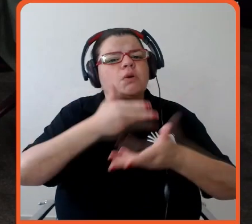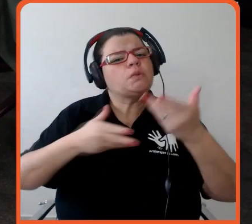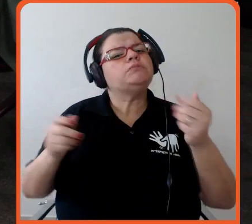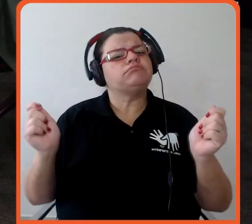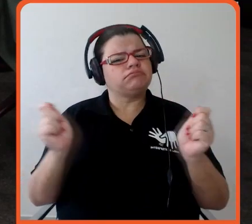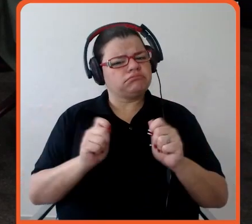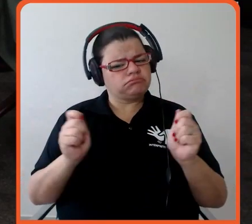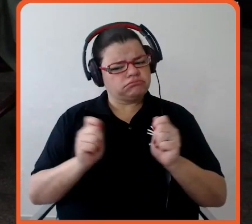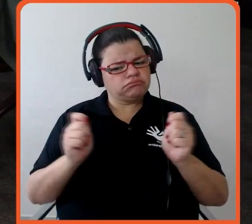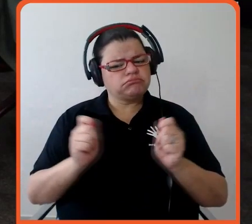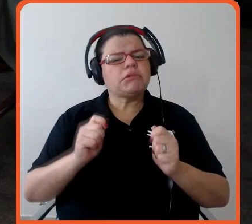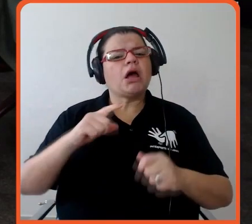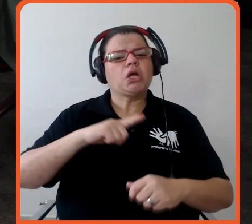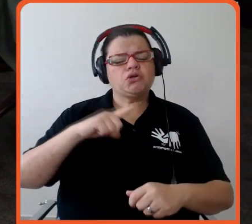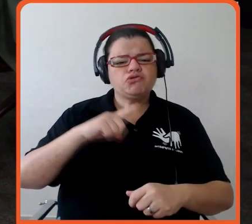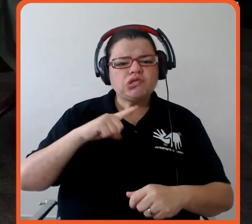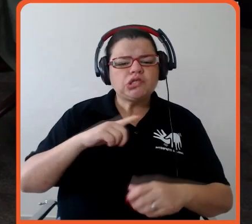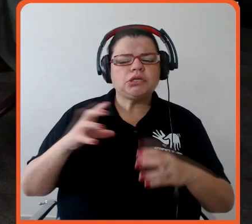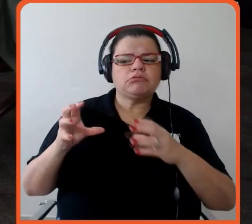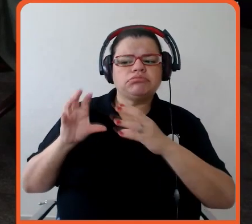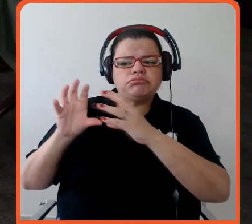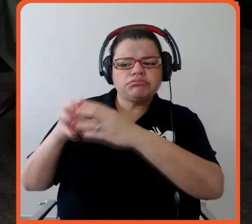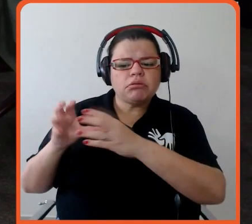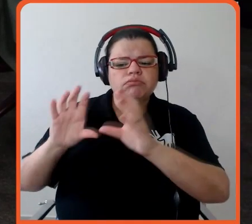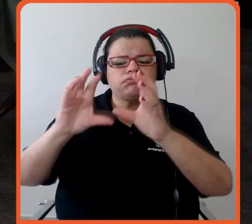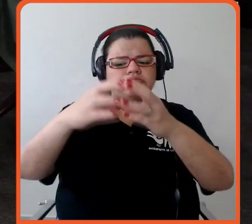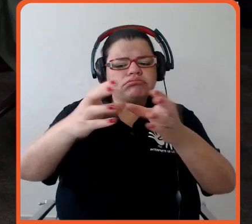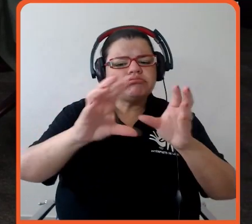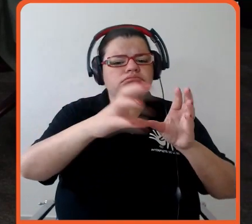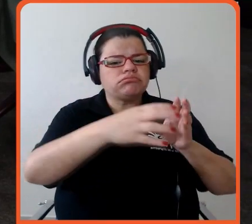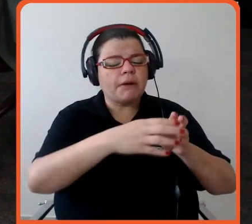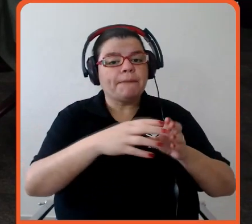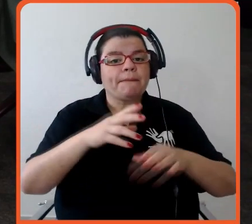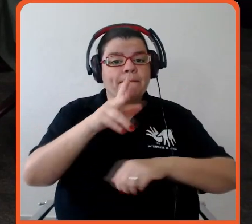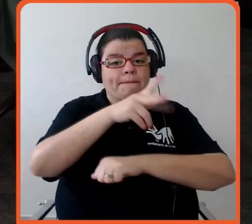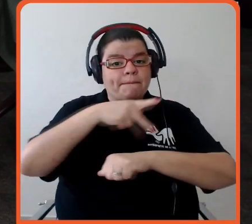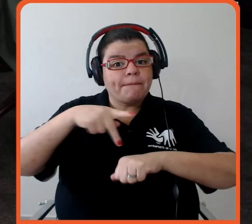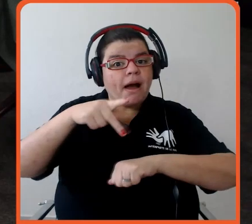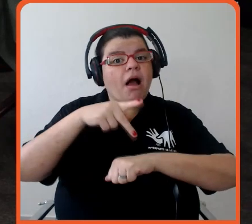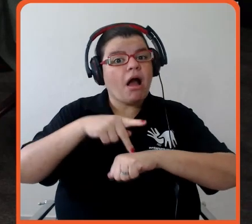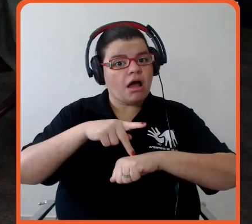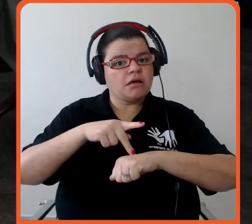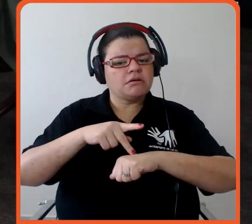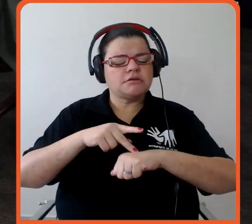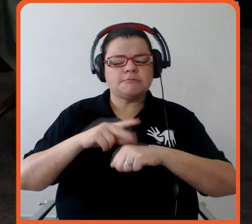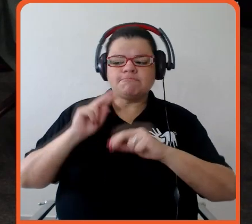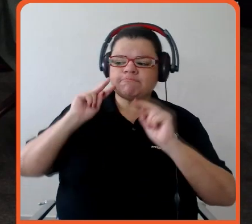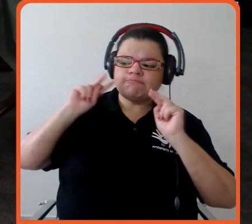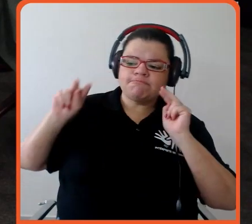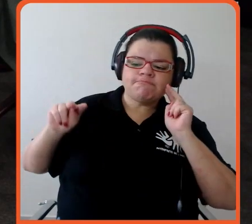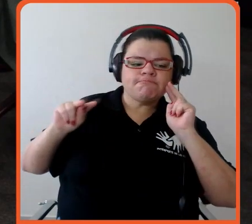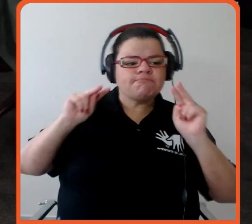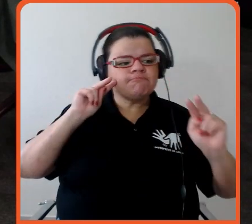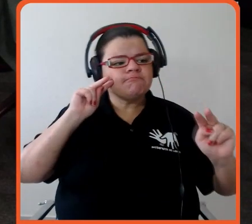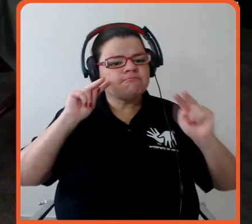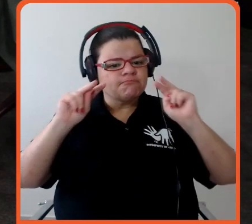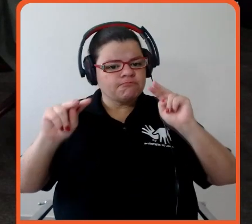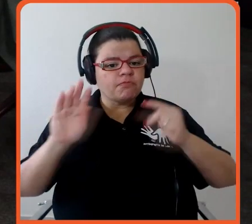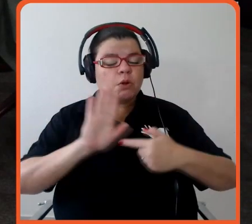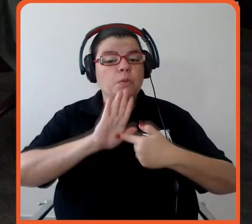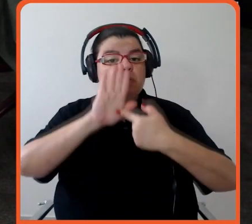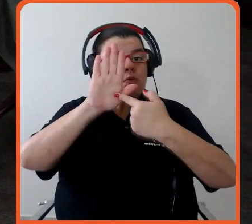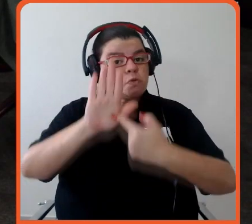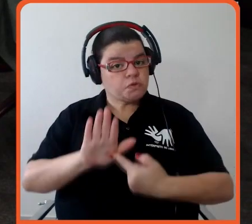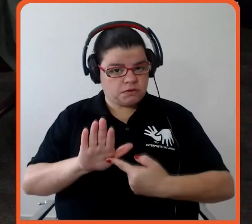conversando ali dentro, países com seus estantes bastante atentos a tentar mostrar o que vinha fazendo, e do lado